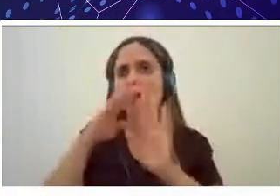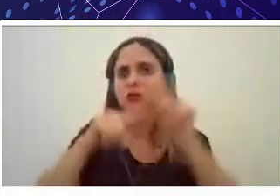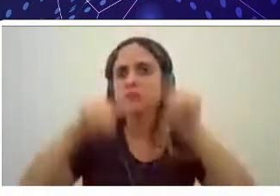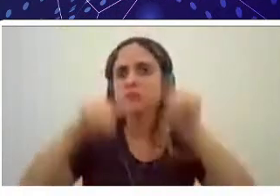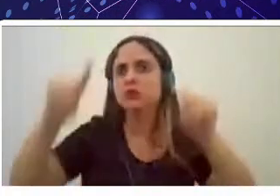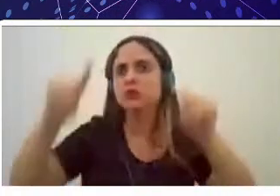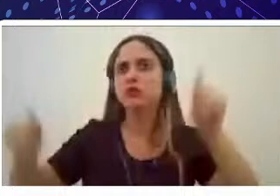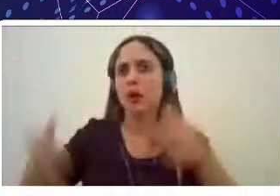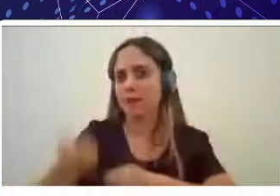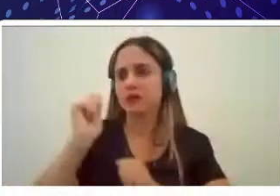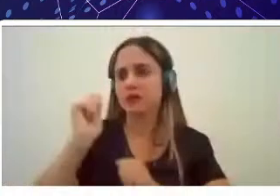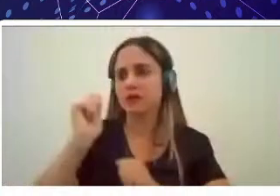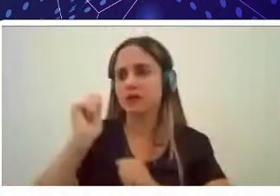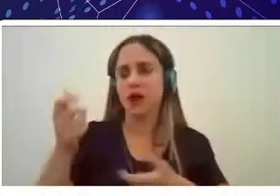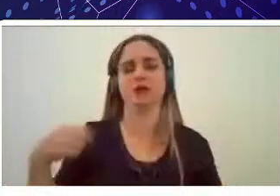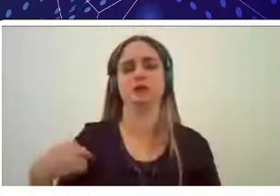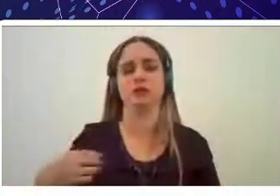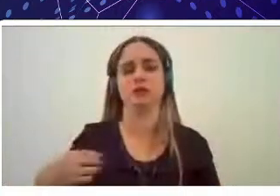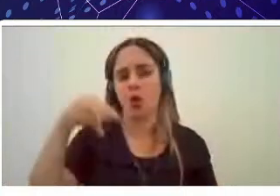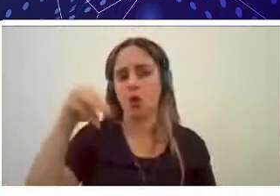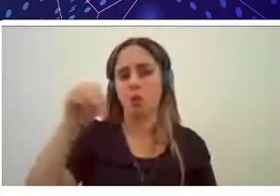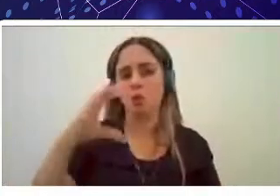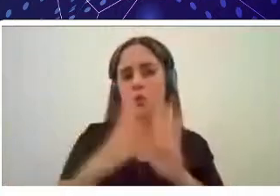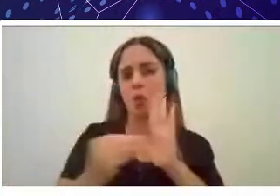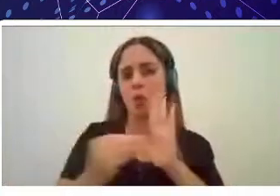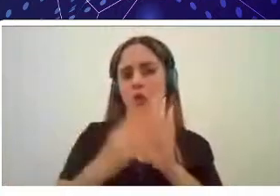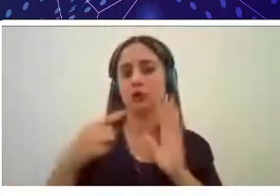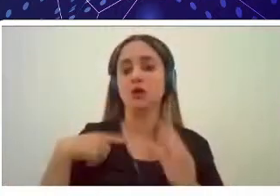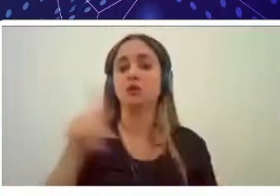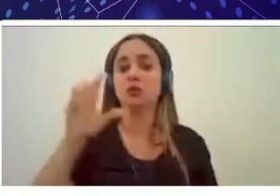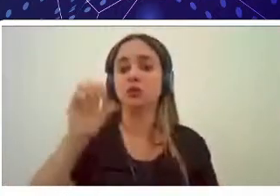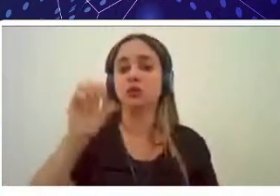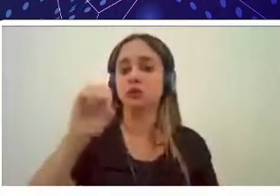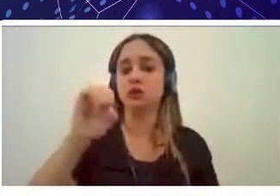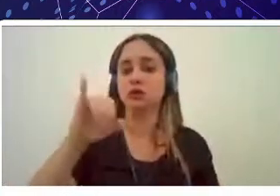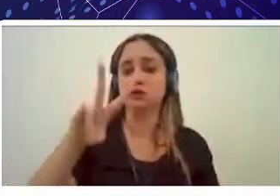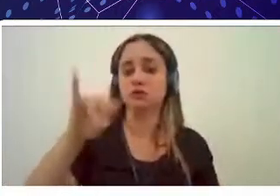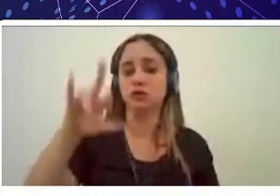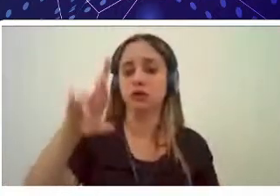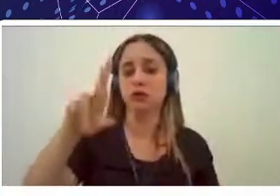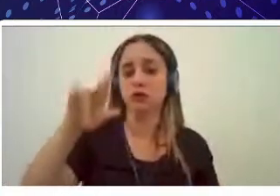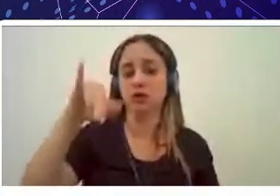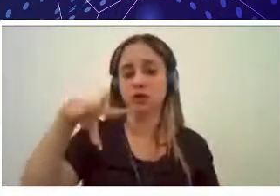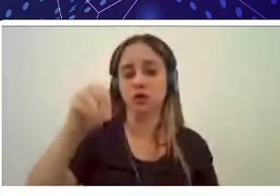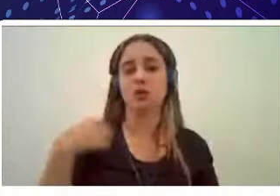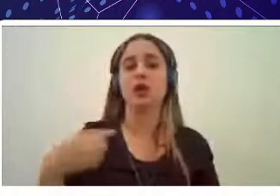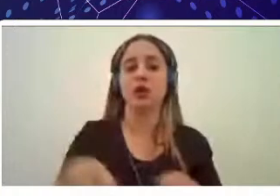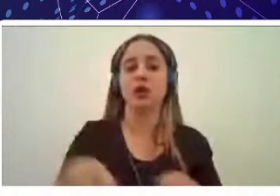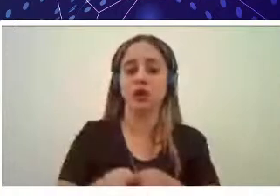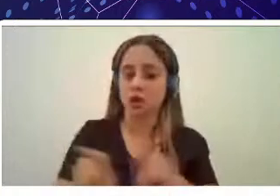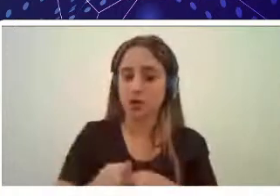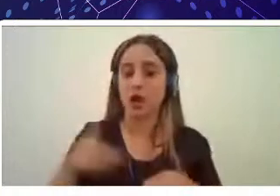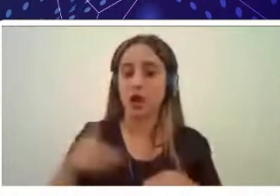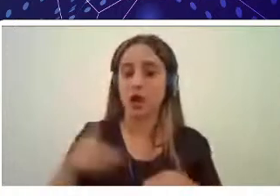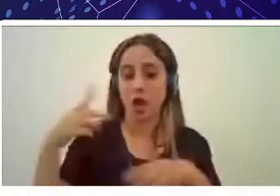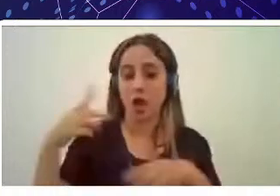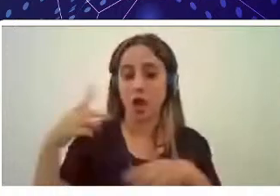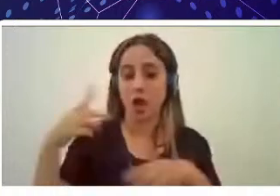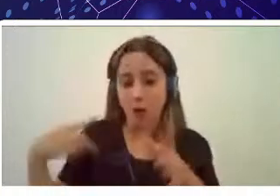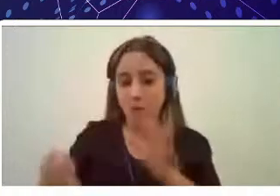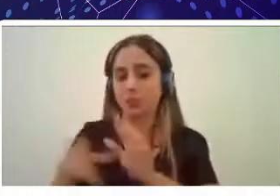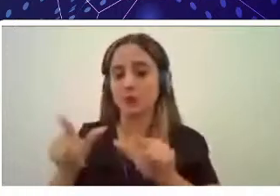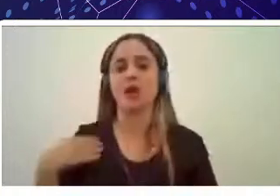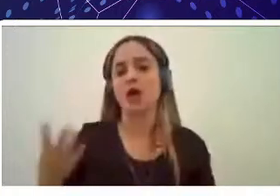o professor Silvio Ina Adriano, que também é engenheiro de pesca e atua nesse sentido. Professor, eu quero uma